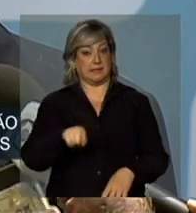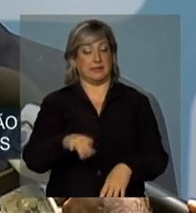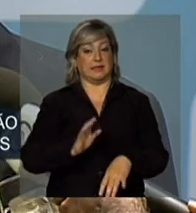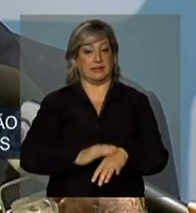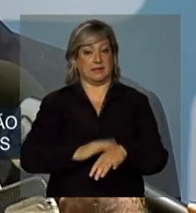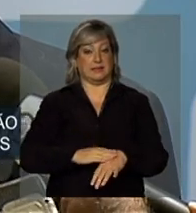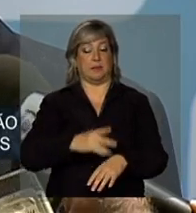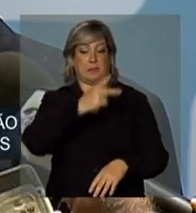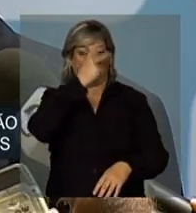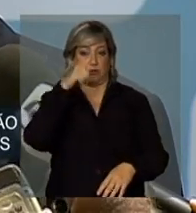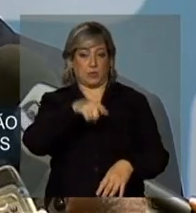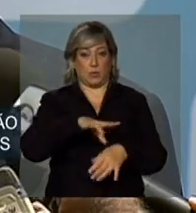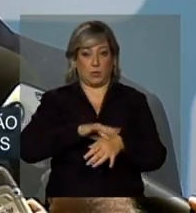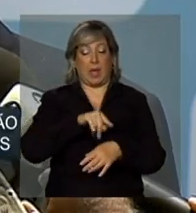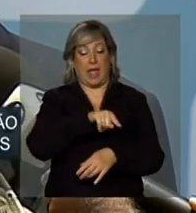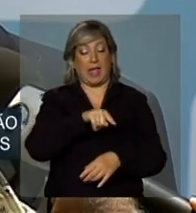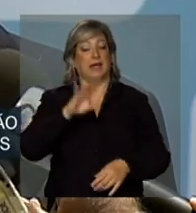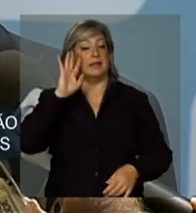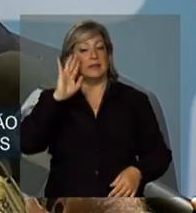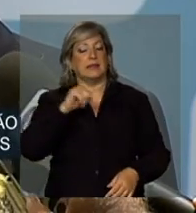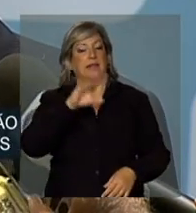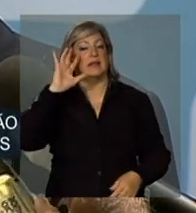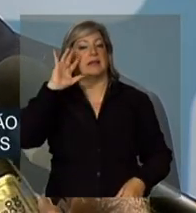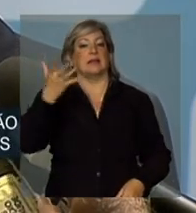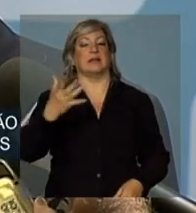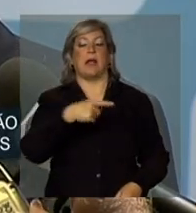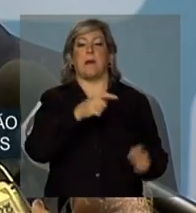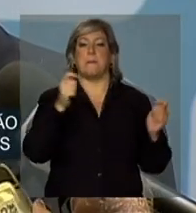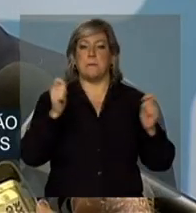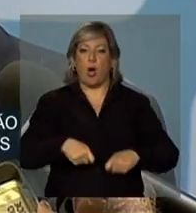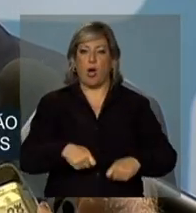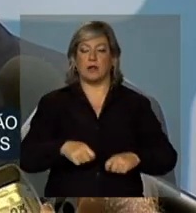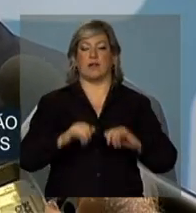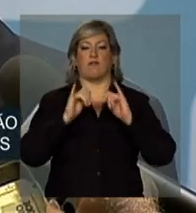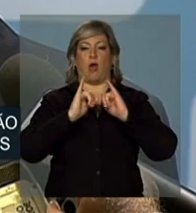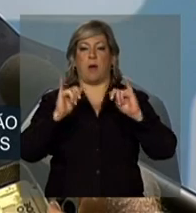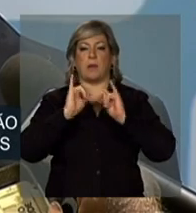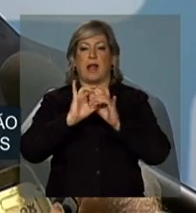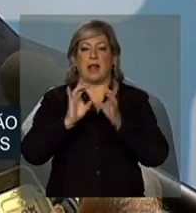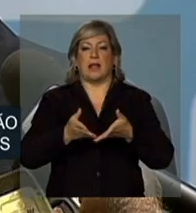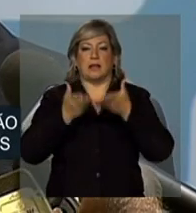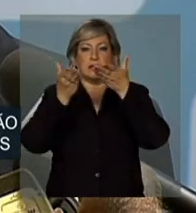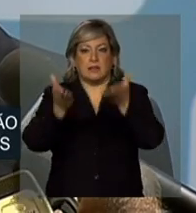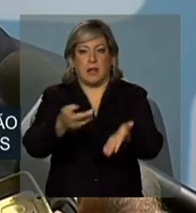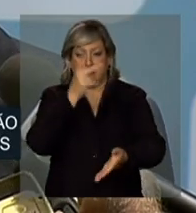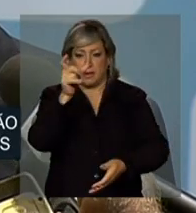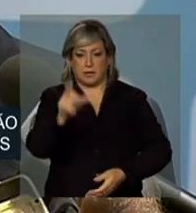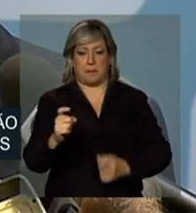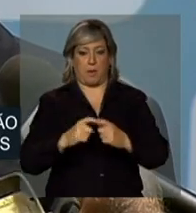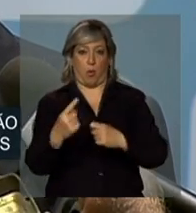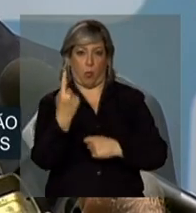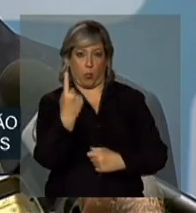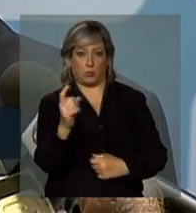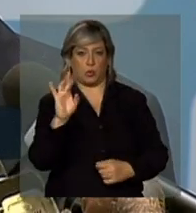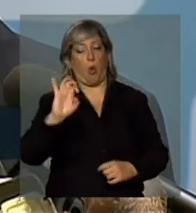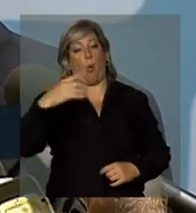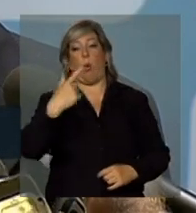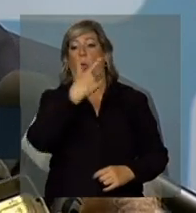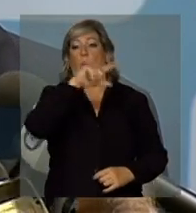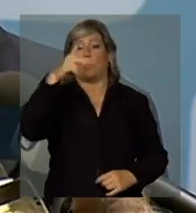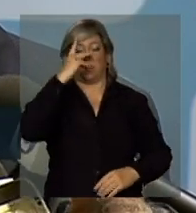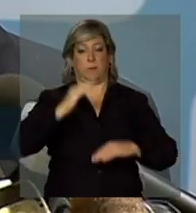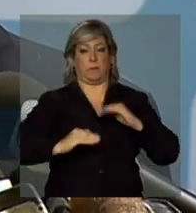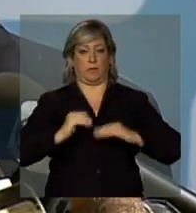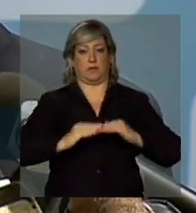ele pode colocar, não só para um médico que o acompanha, para outros profissionais de saúde, à disposição dessas informações. E o